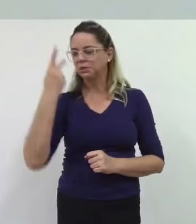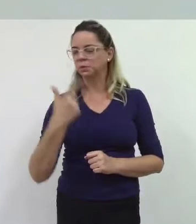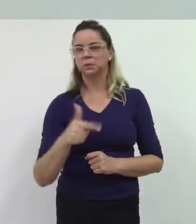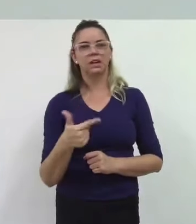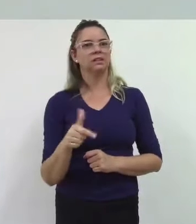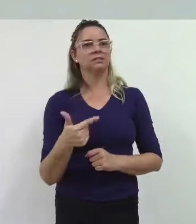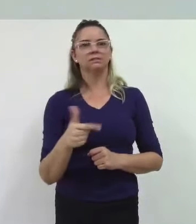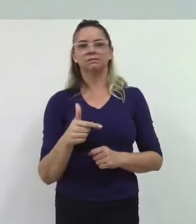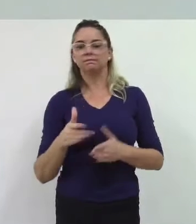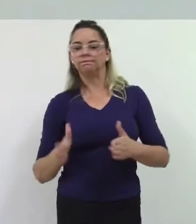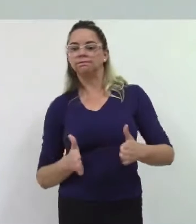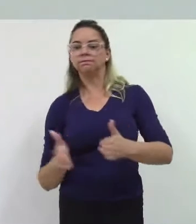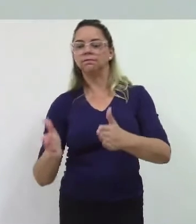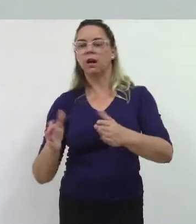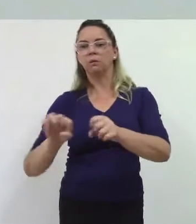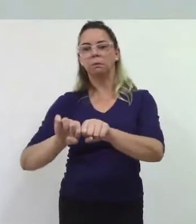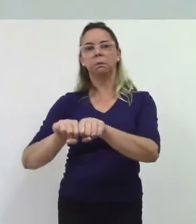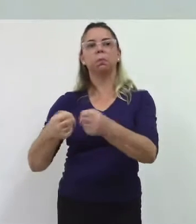quebraram os canos.